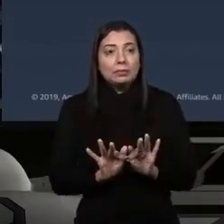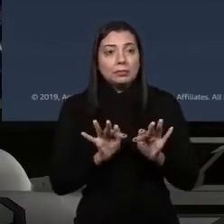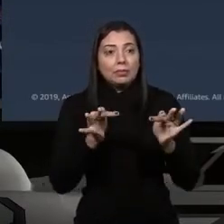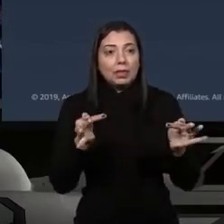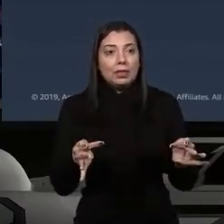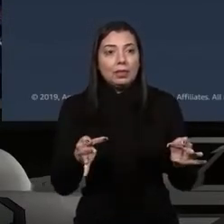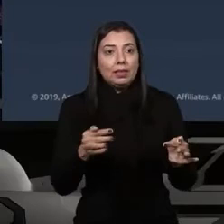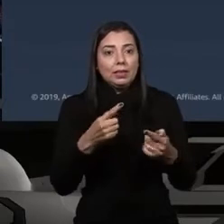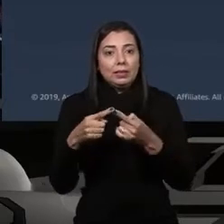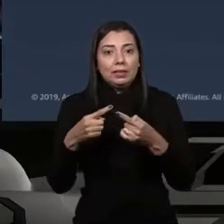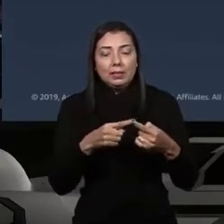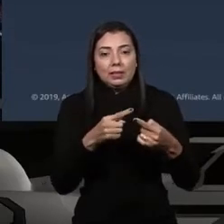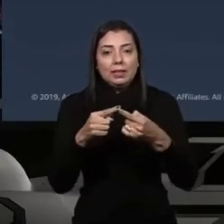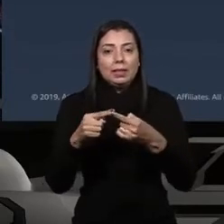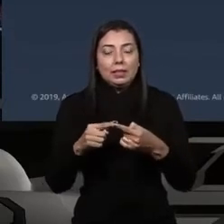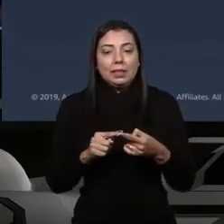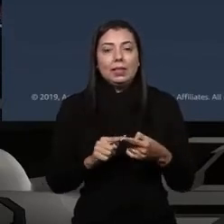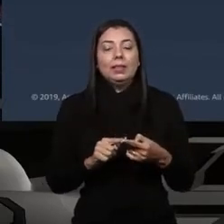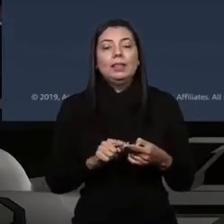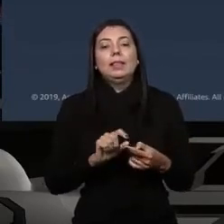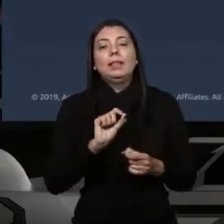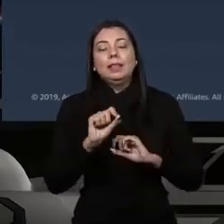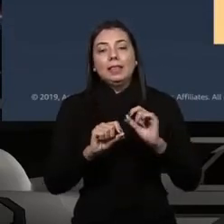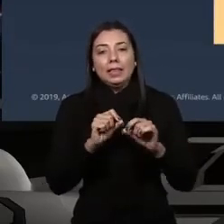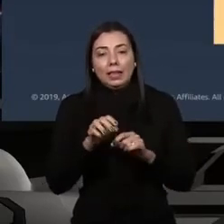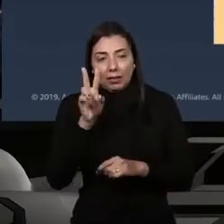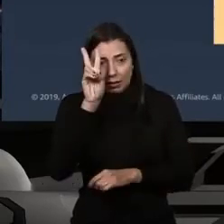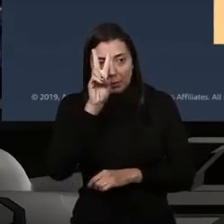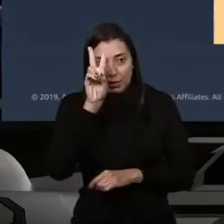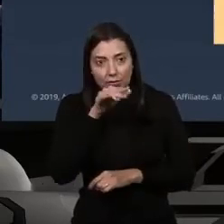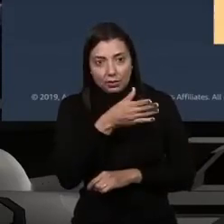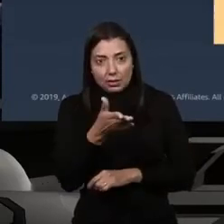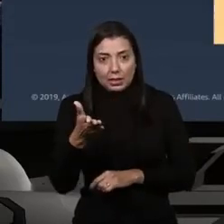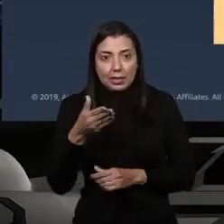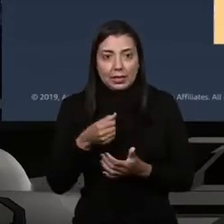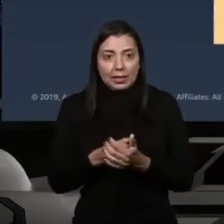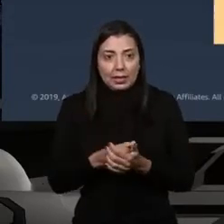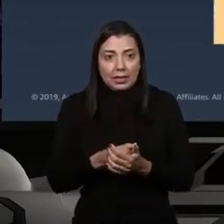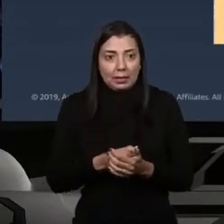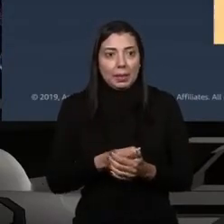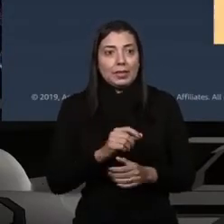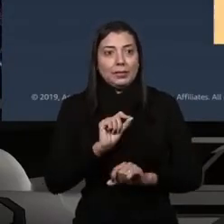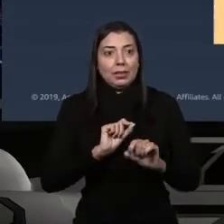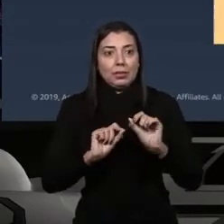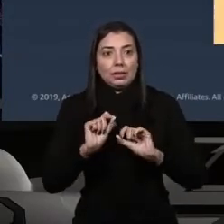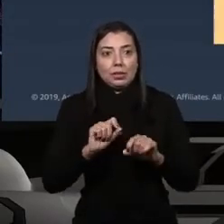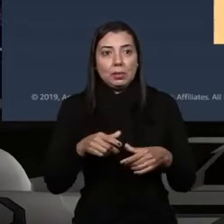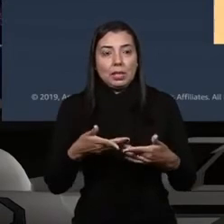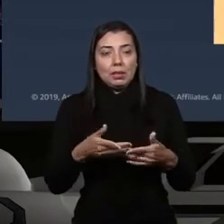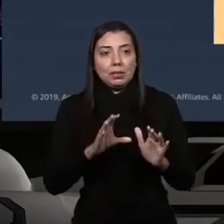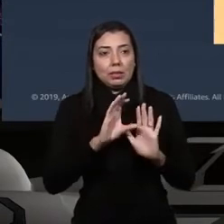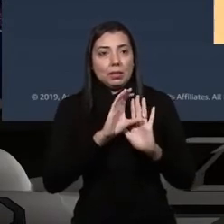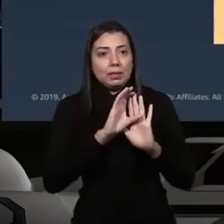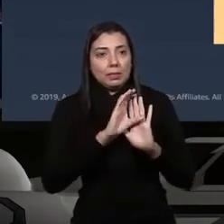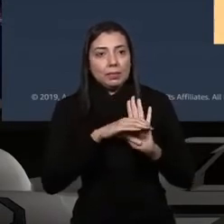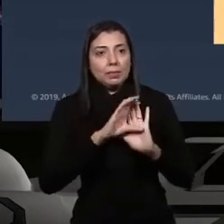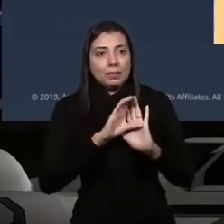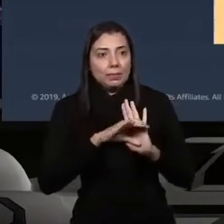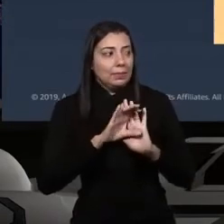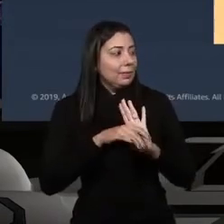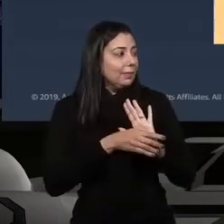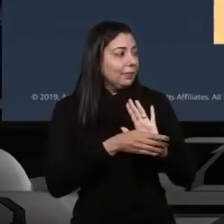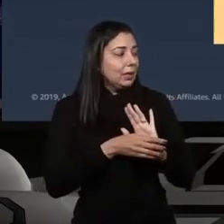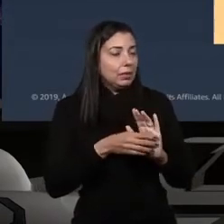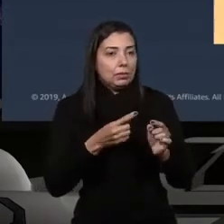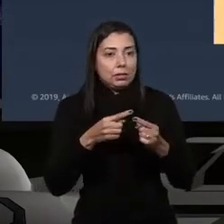gente consegue ir entregando ao longo do tempo. Então, eu gosto muito do conceito de produto mínimo viável